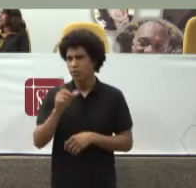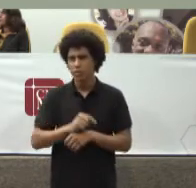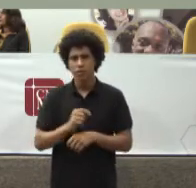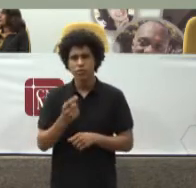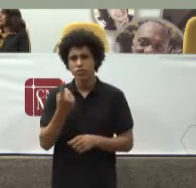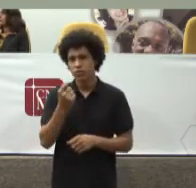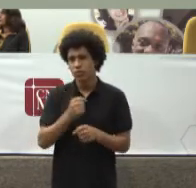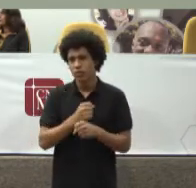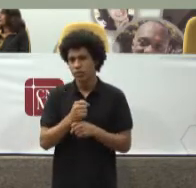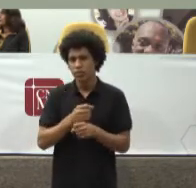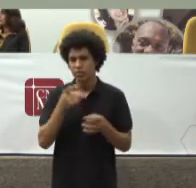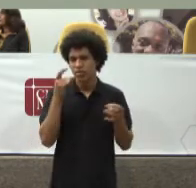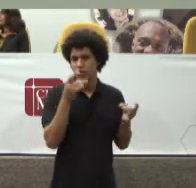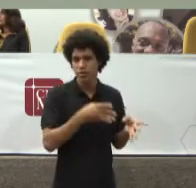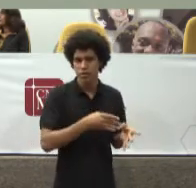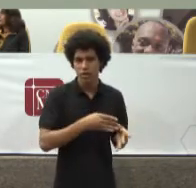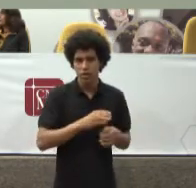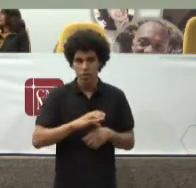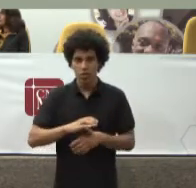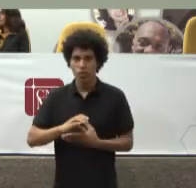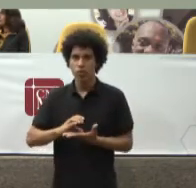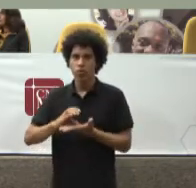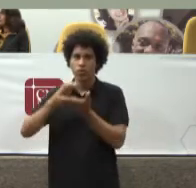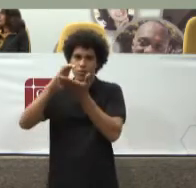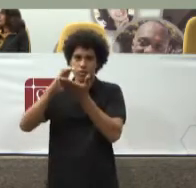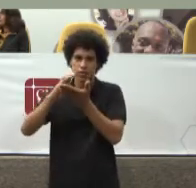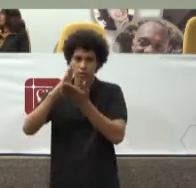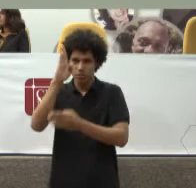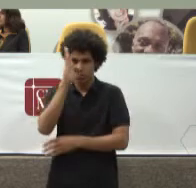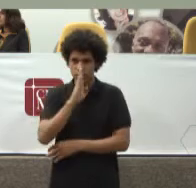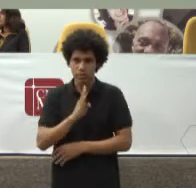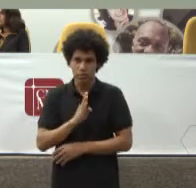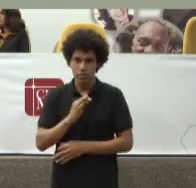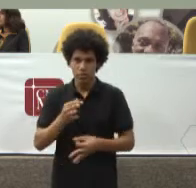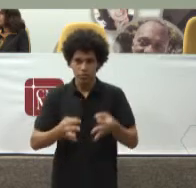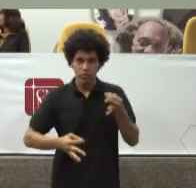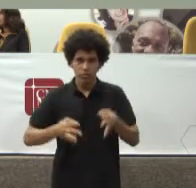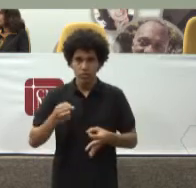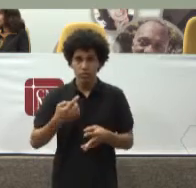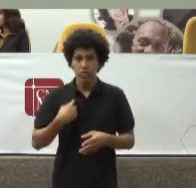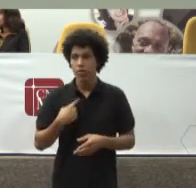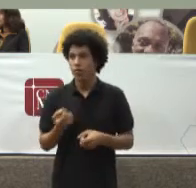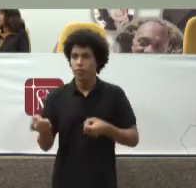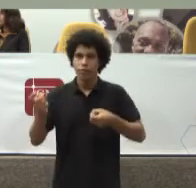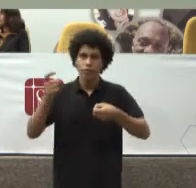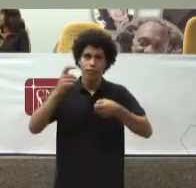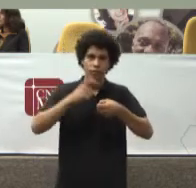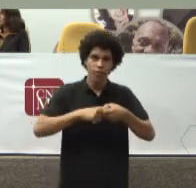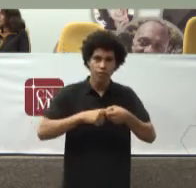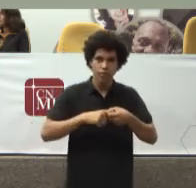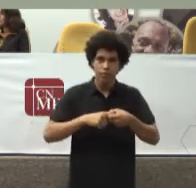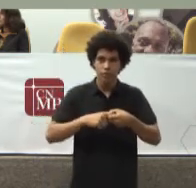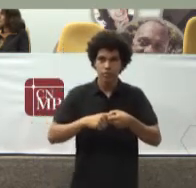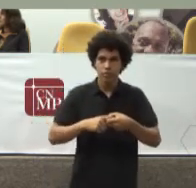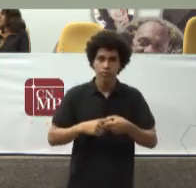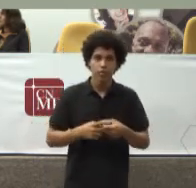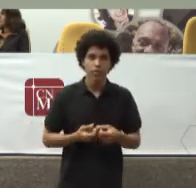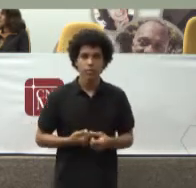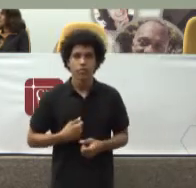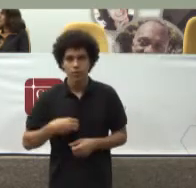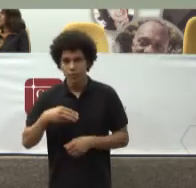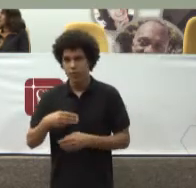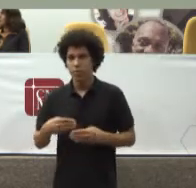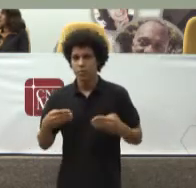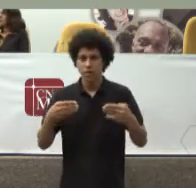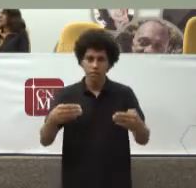Justiça Em outubro Do ano que vem Eu Volto Para o Ministério Público Paulista Porque já encerro O meu